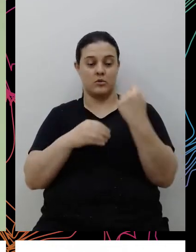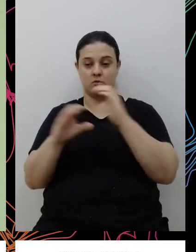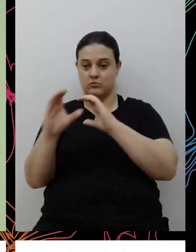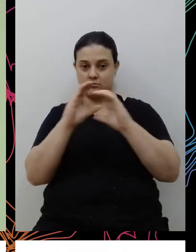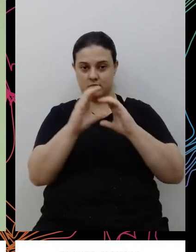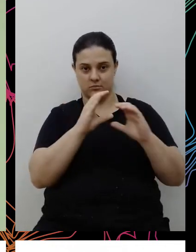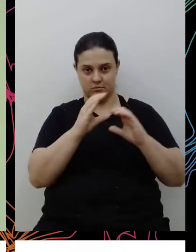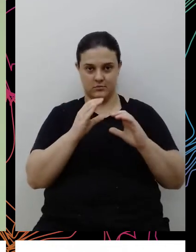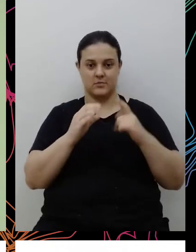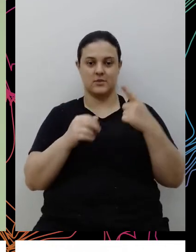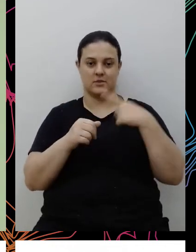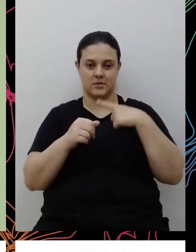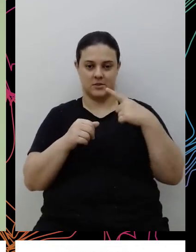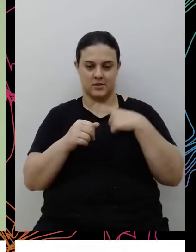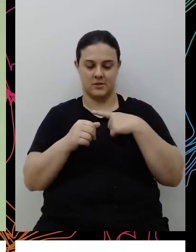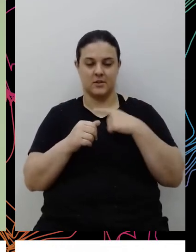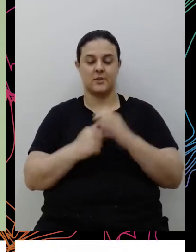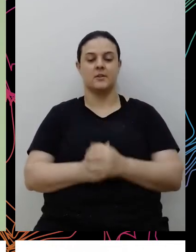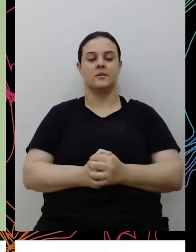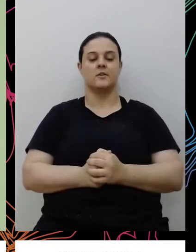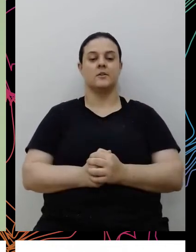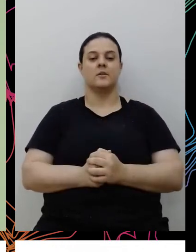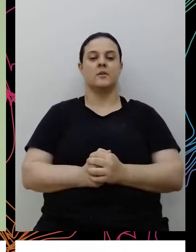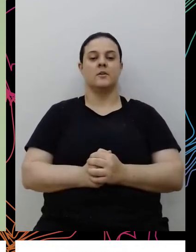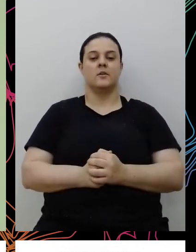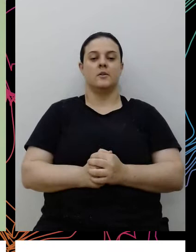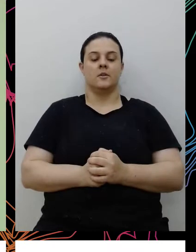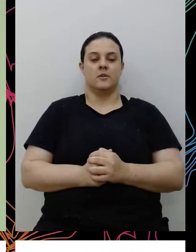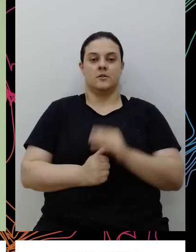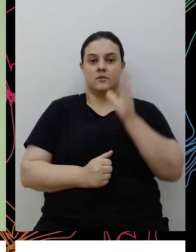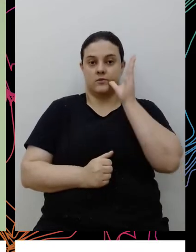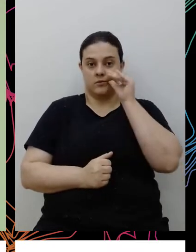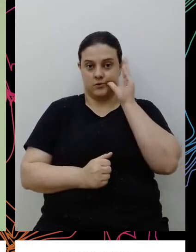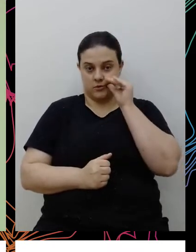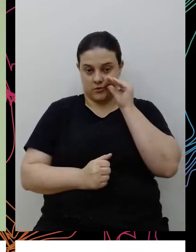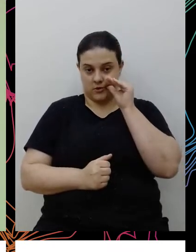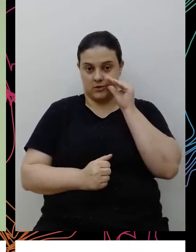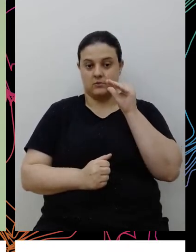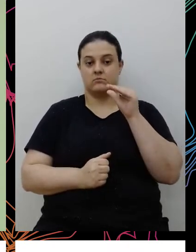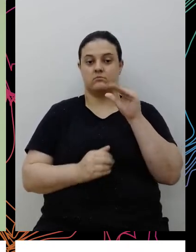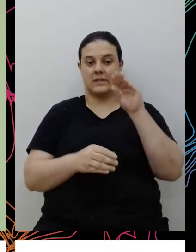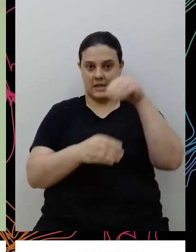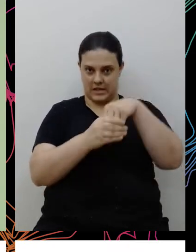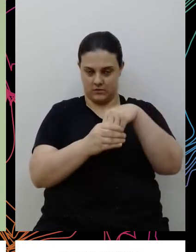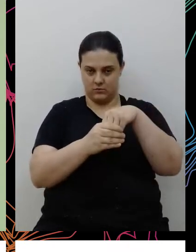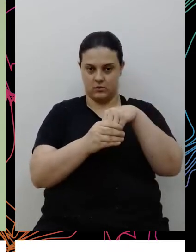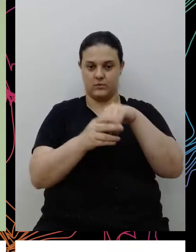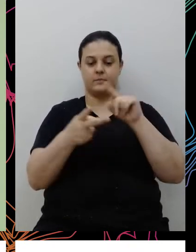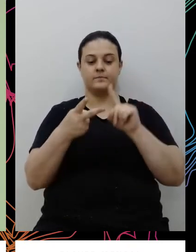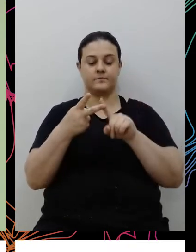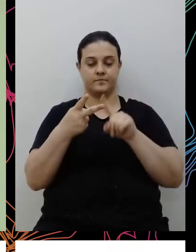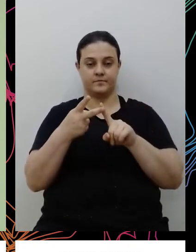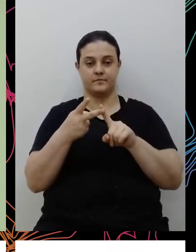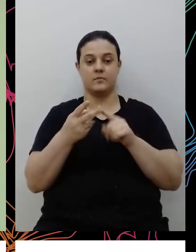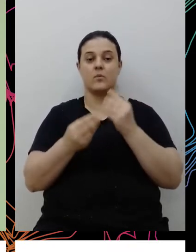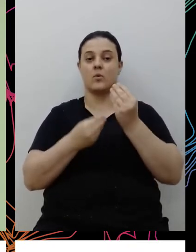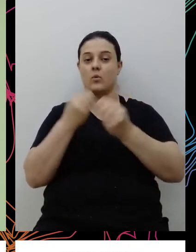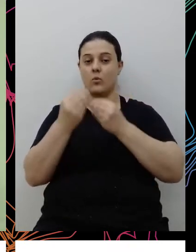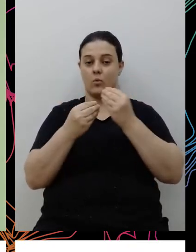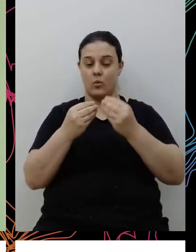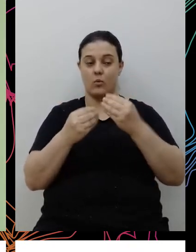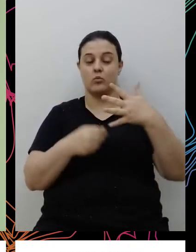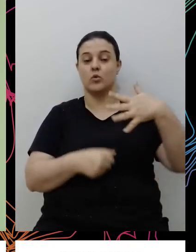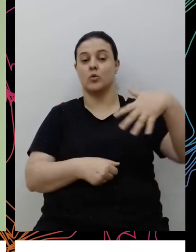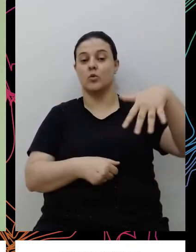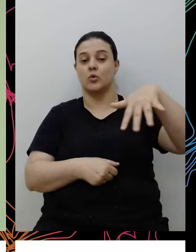construiu esse plano de ação envolvendo os nossos colaboradores, então, uma esfera interna, como que a gente envolve todo